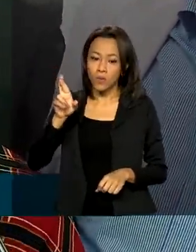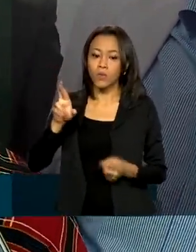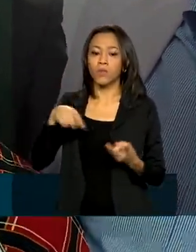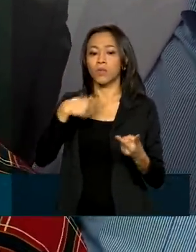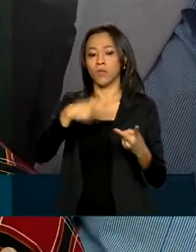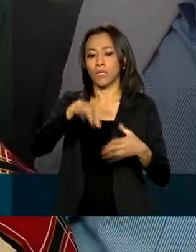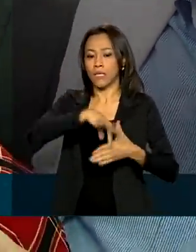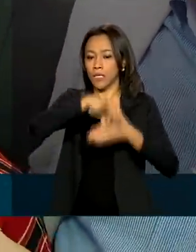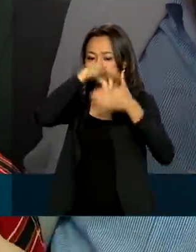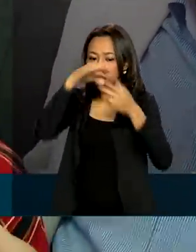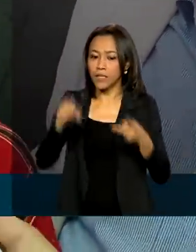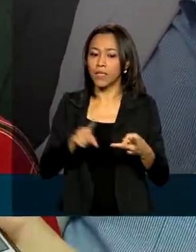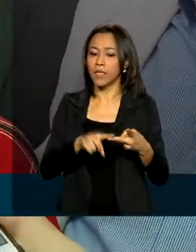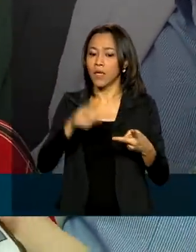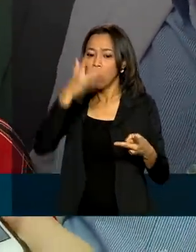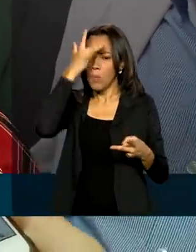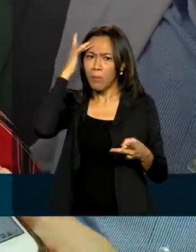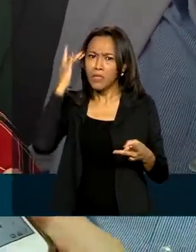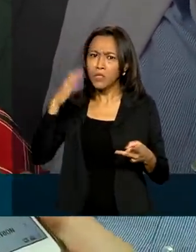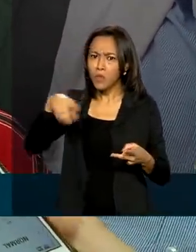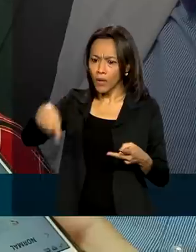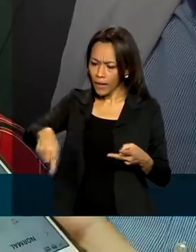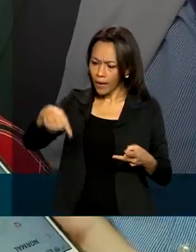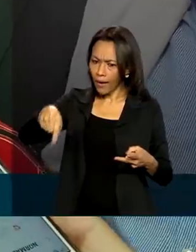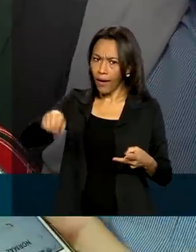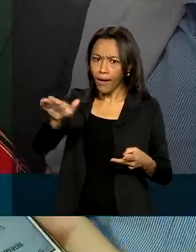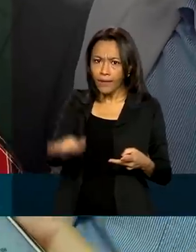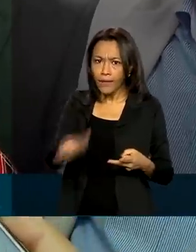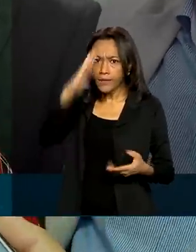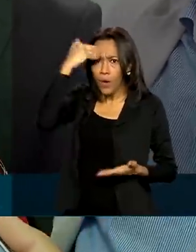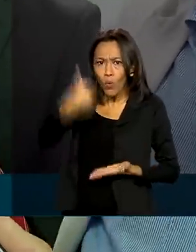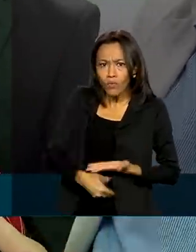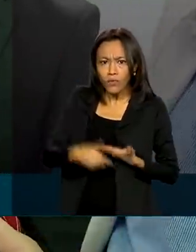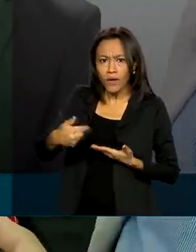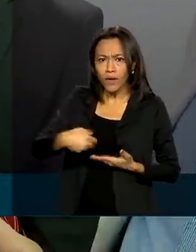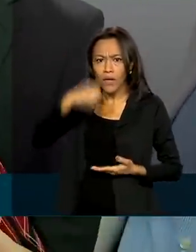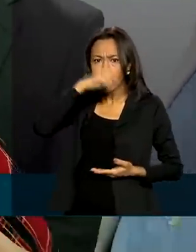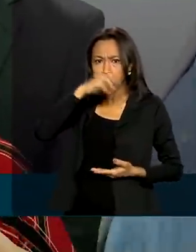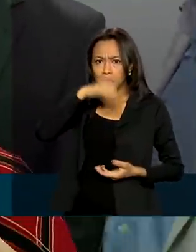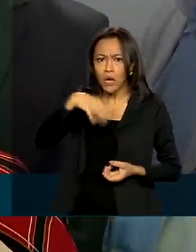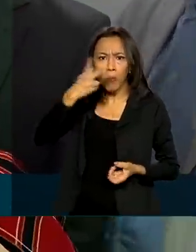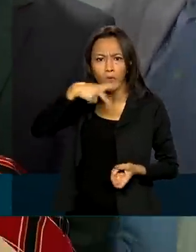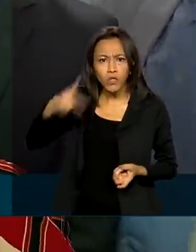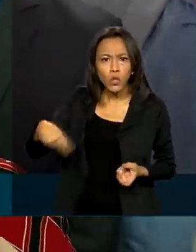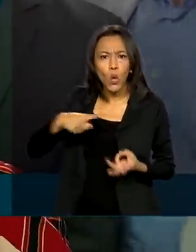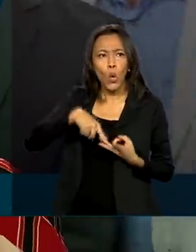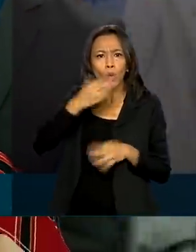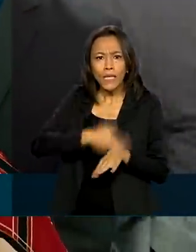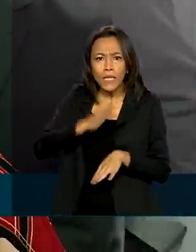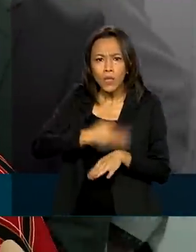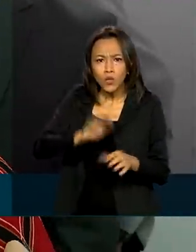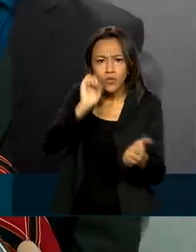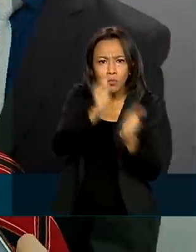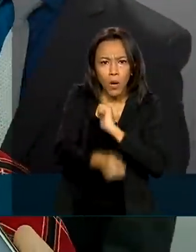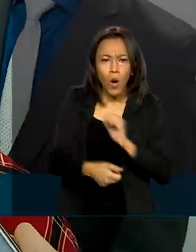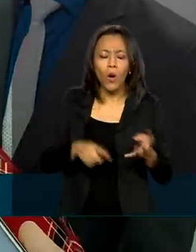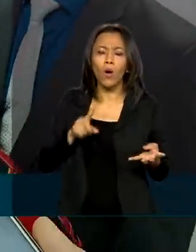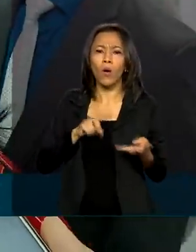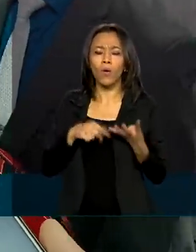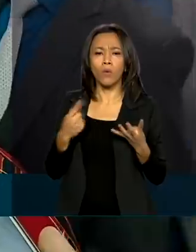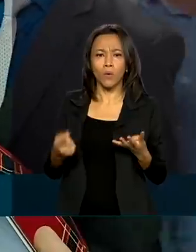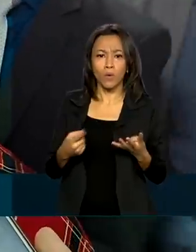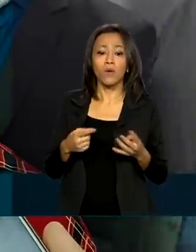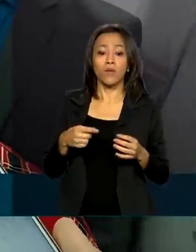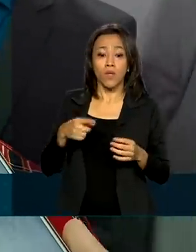for uma pessoa de inteira confiança na criança, como um médico, um professor, um treinador de futebol, um treinador de esporte,